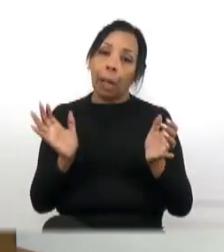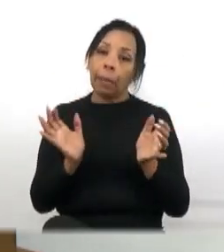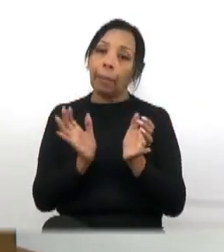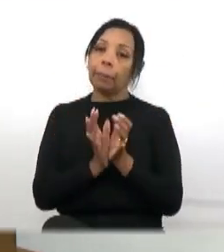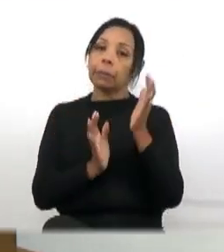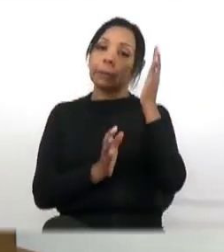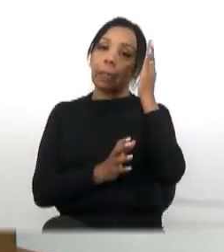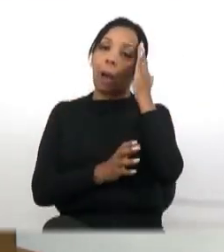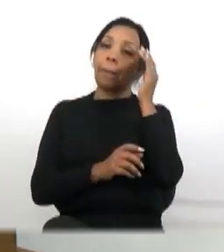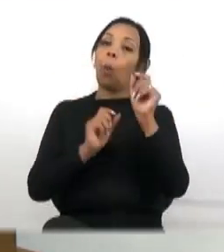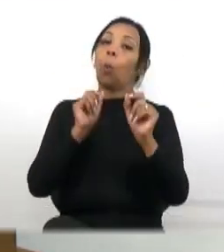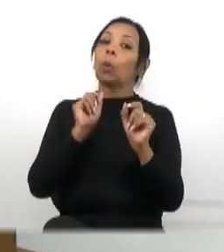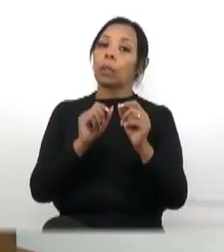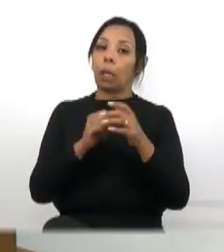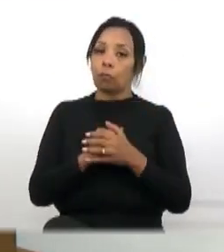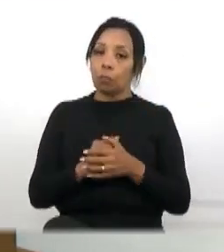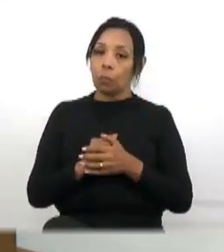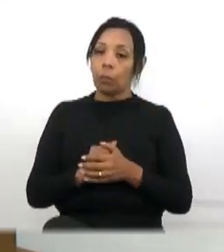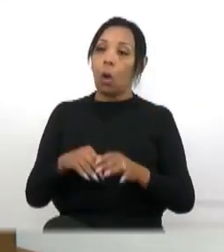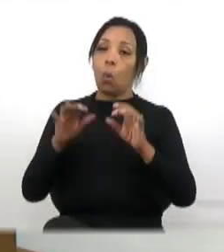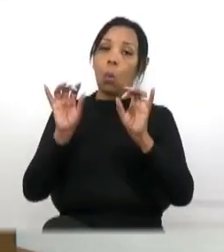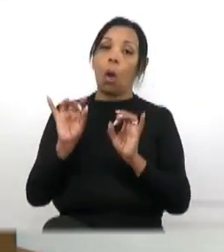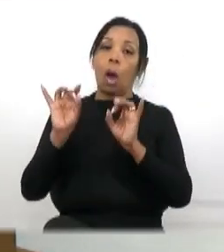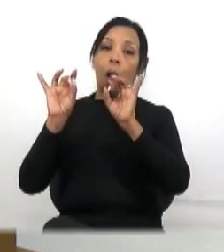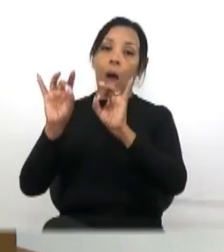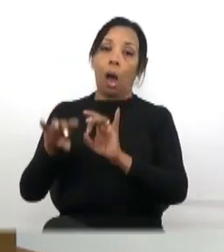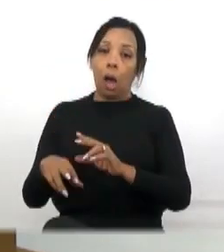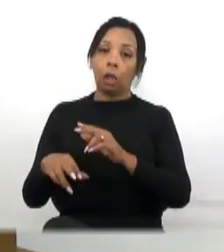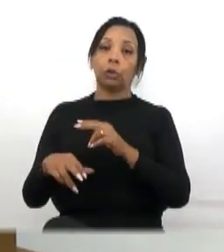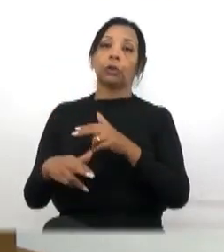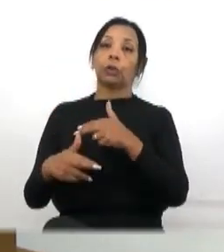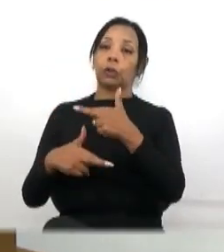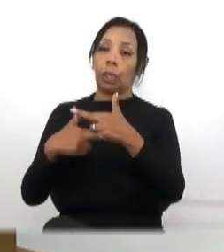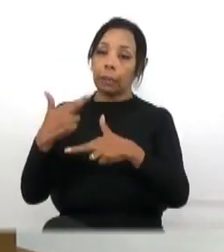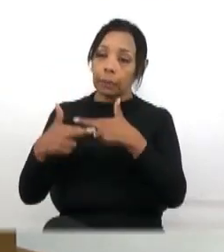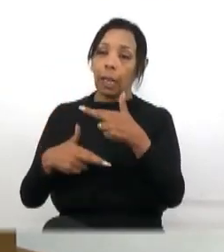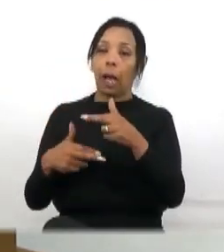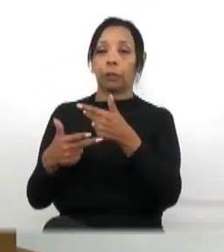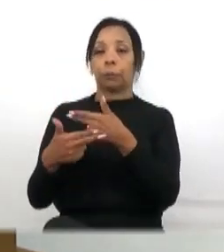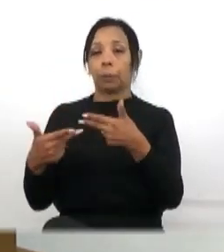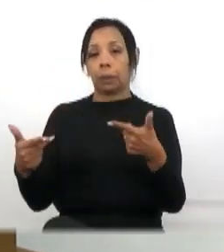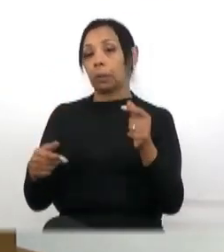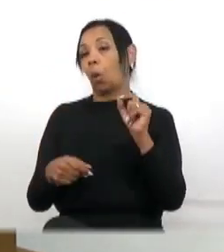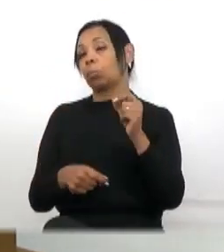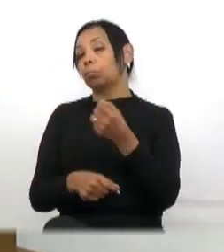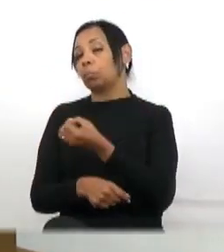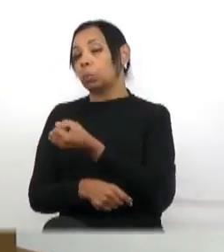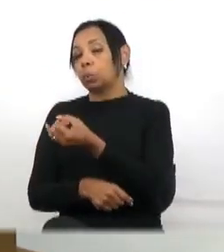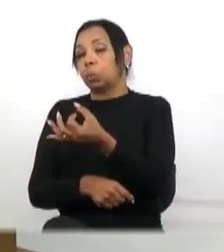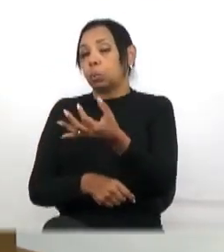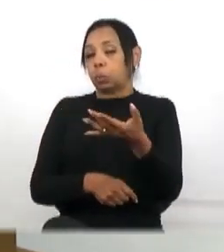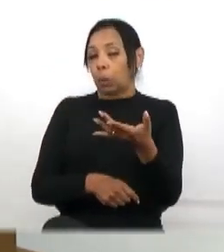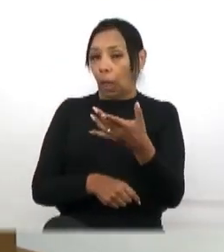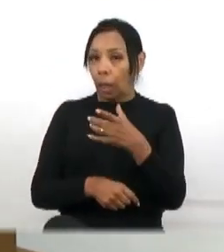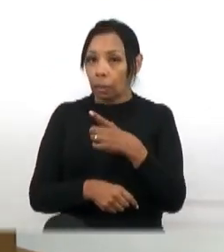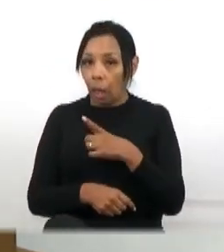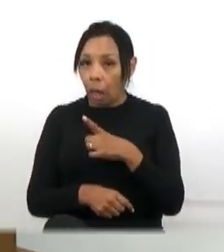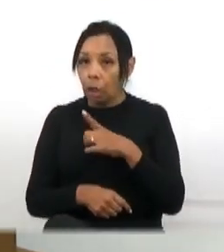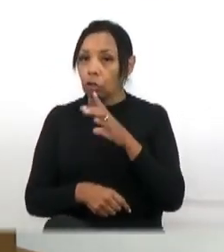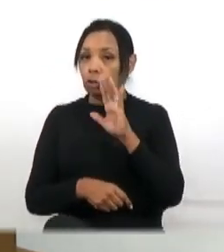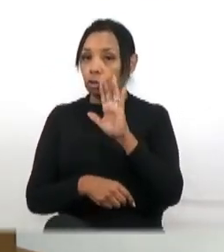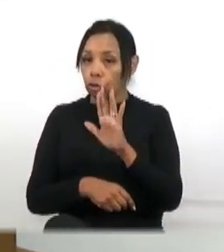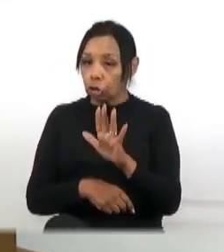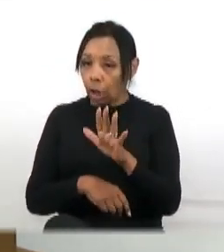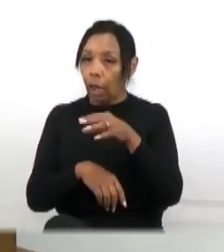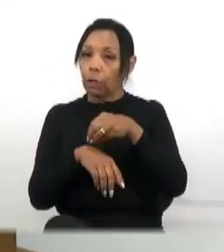aonde que está indo esses broquetes, porque são muitos. São muitos. Até vou falar